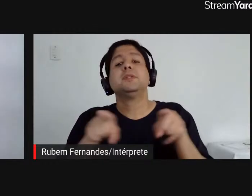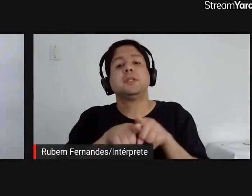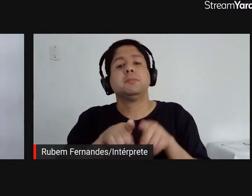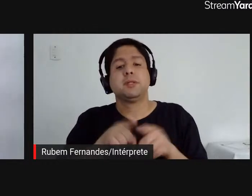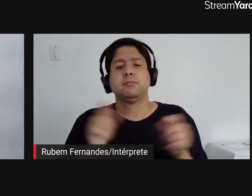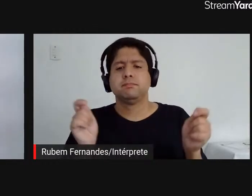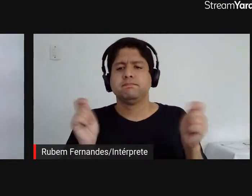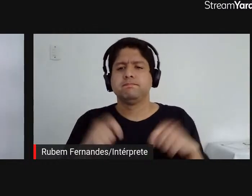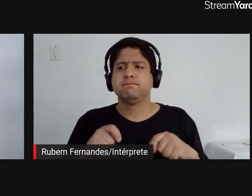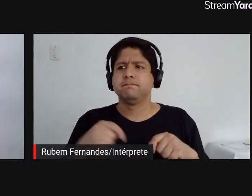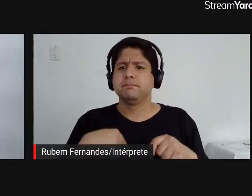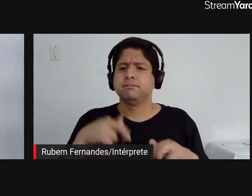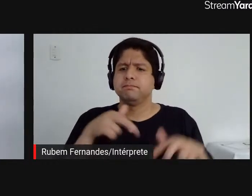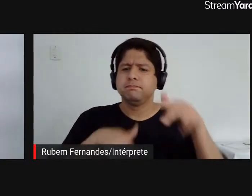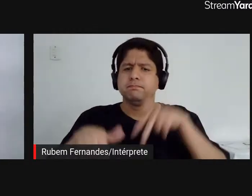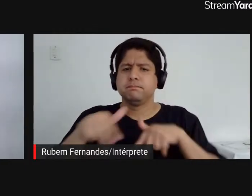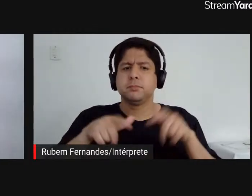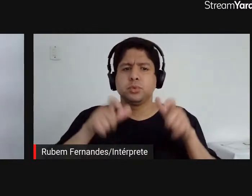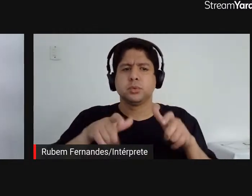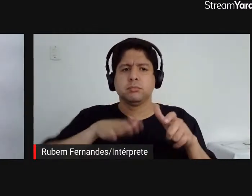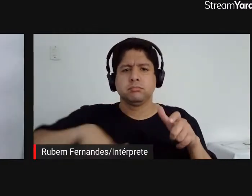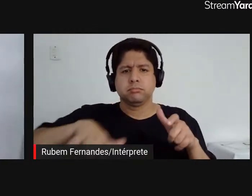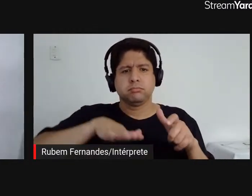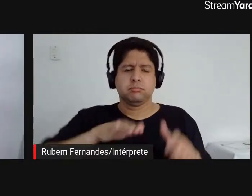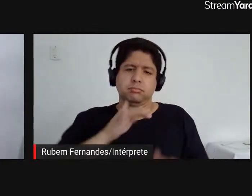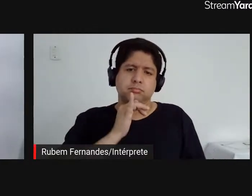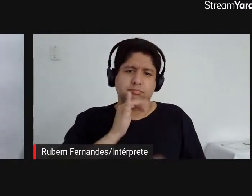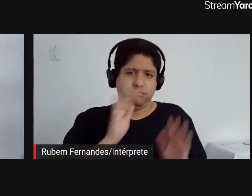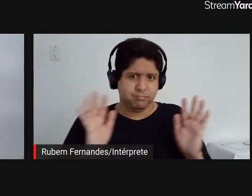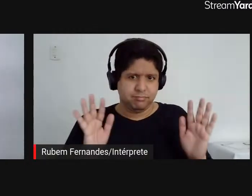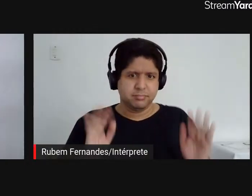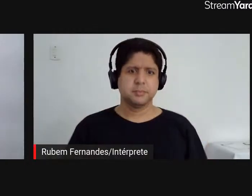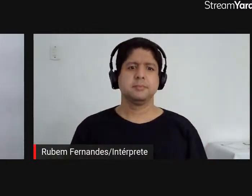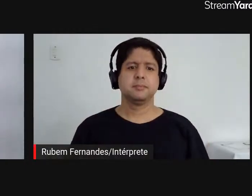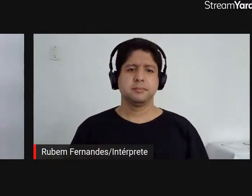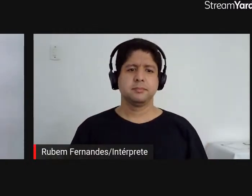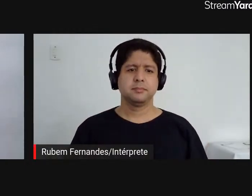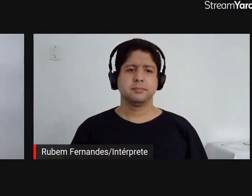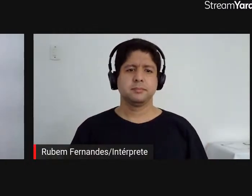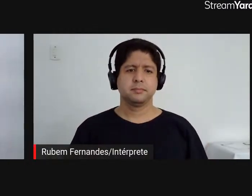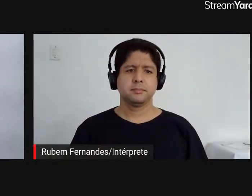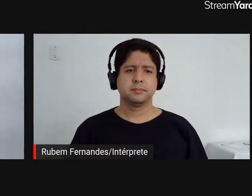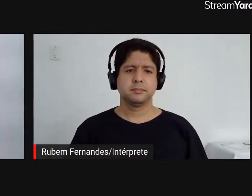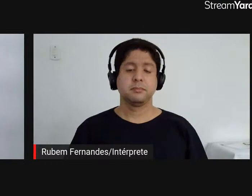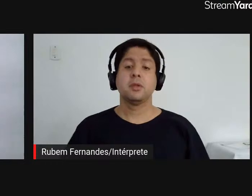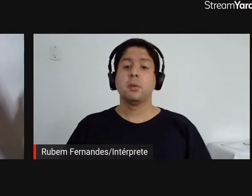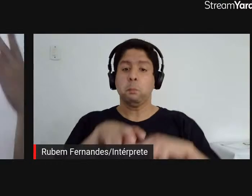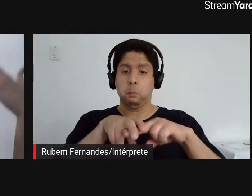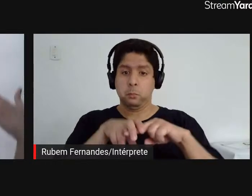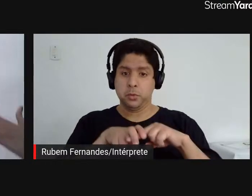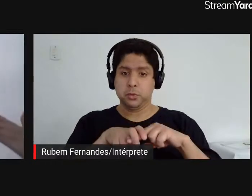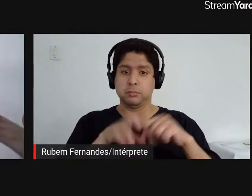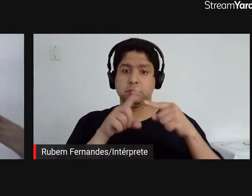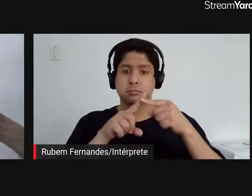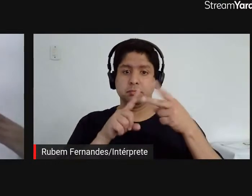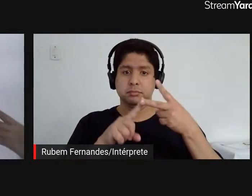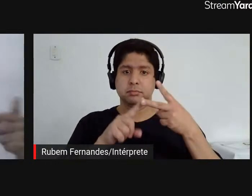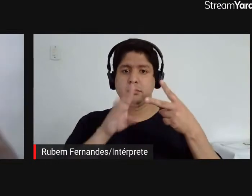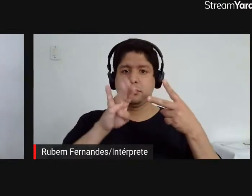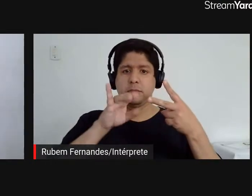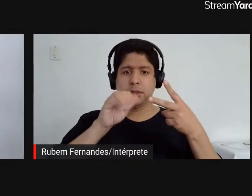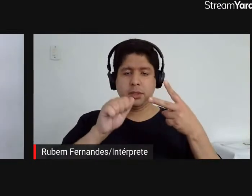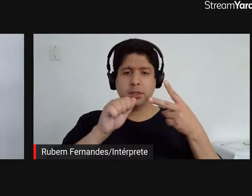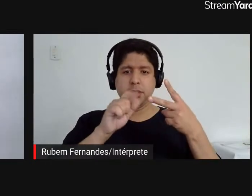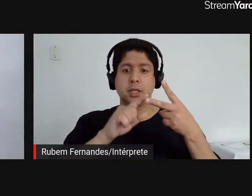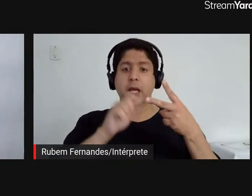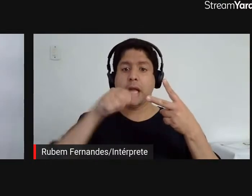de circularmos o espaço, por exemplo. Por isso, a Bia e a Ana e a Ana Bia